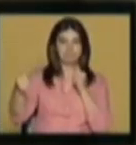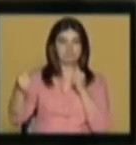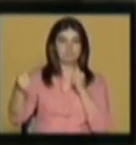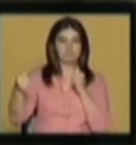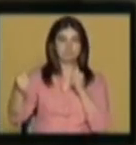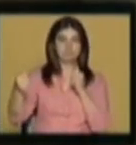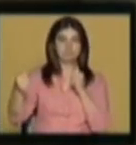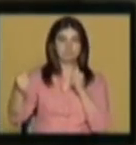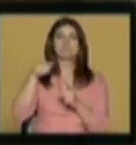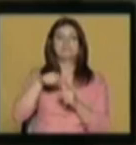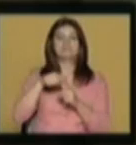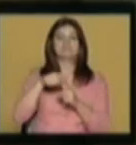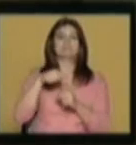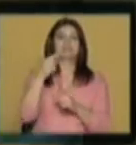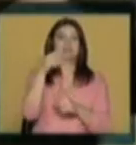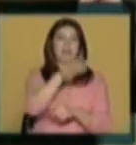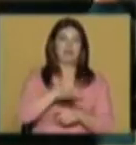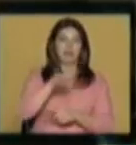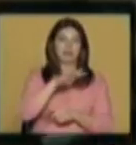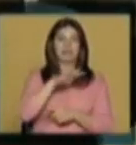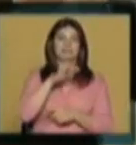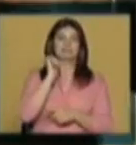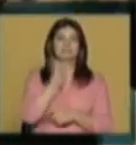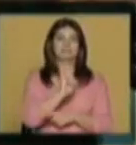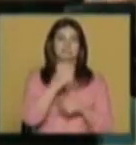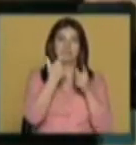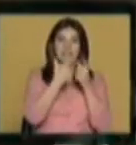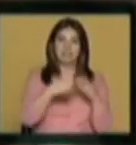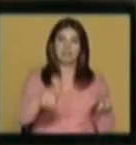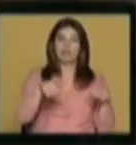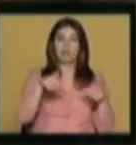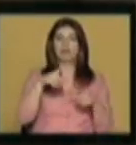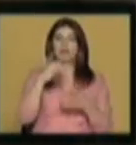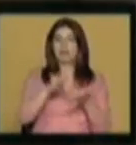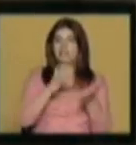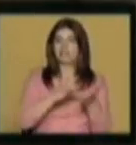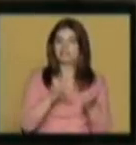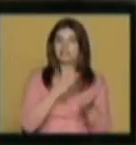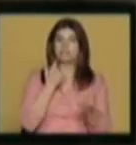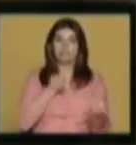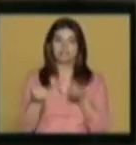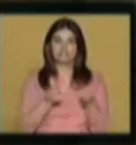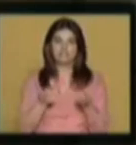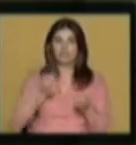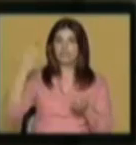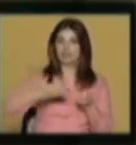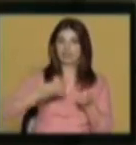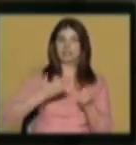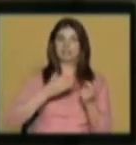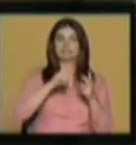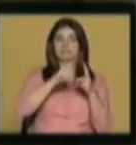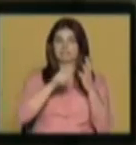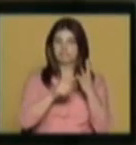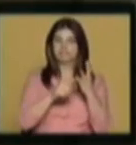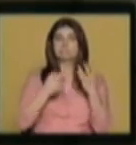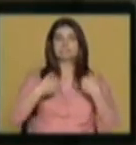áreas tradicionais, ligadas às línguas, à literatura, à gestão, ao direito, mas